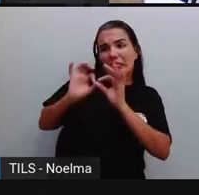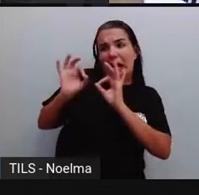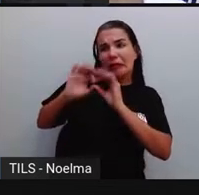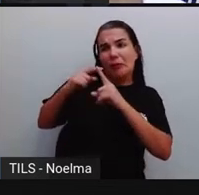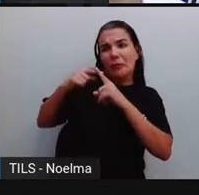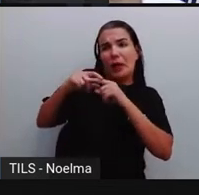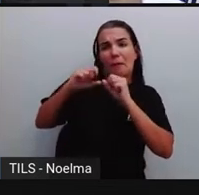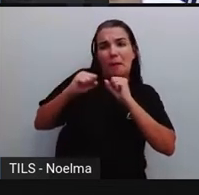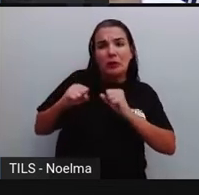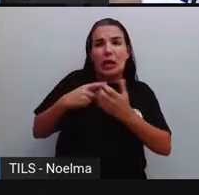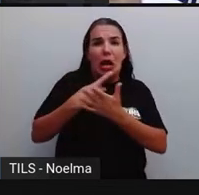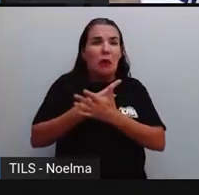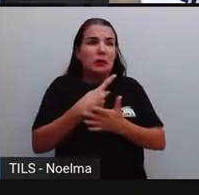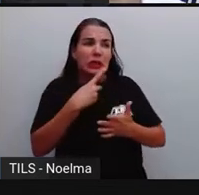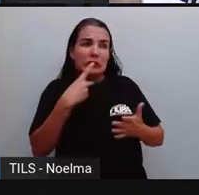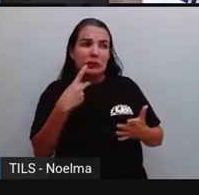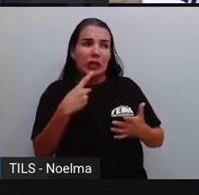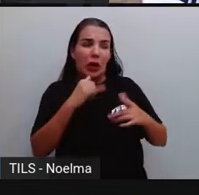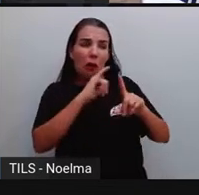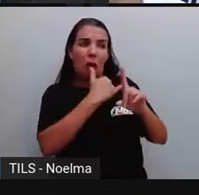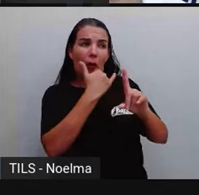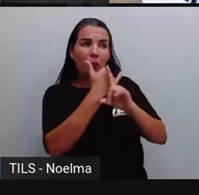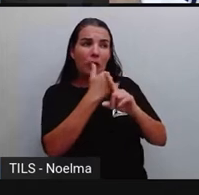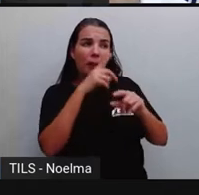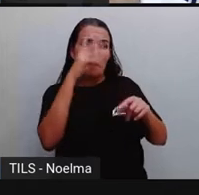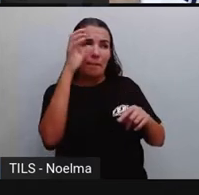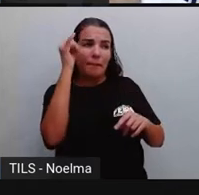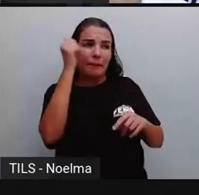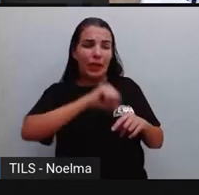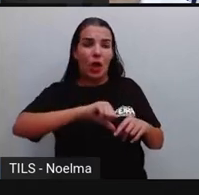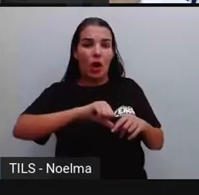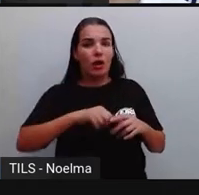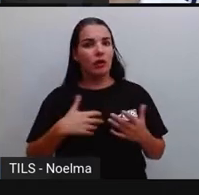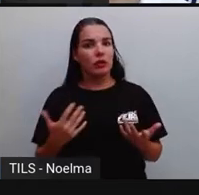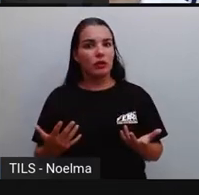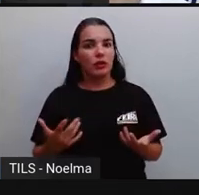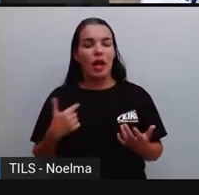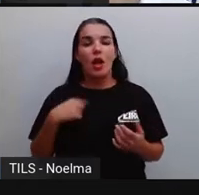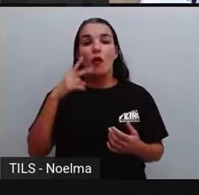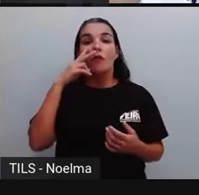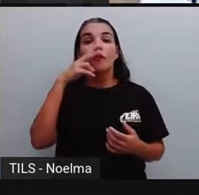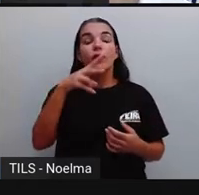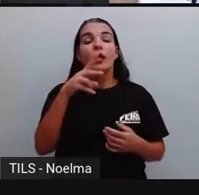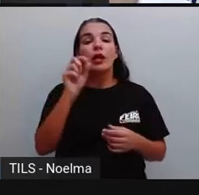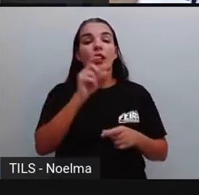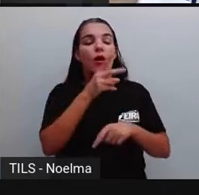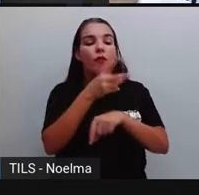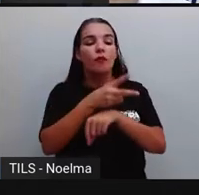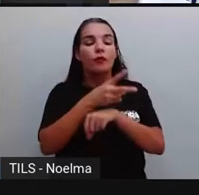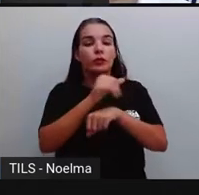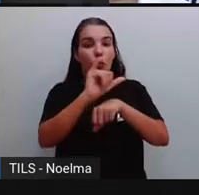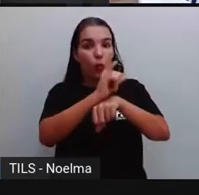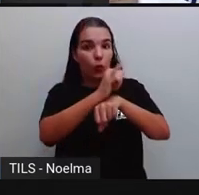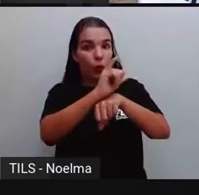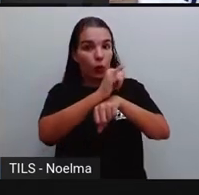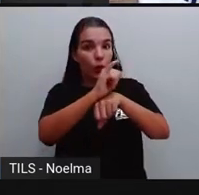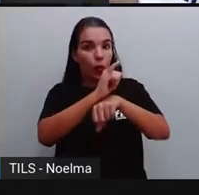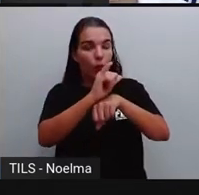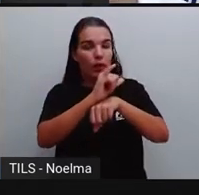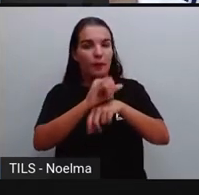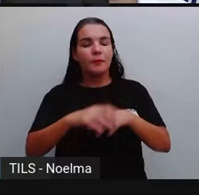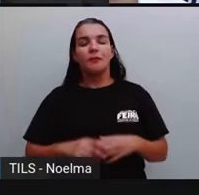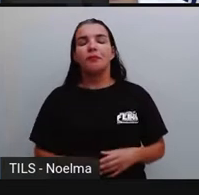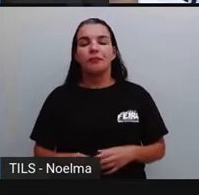dia, estava assistindo no YouTube um vídeo de malhação, mas de muitos anos, muitos